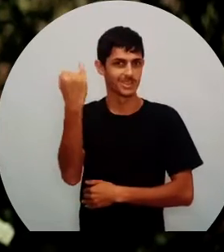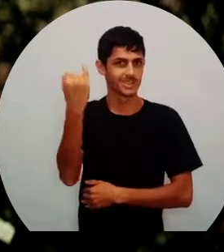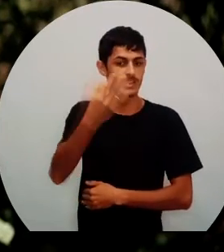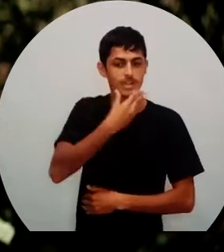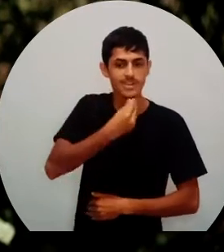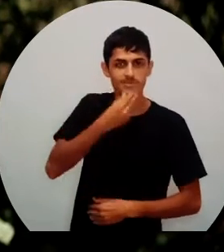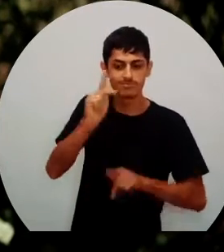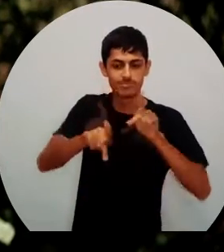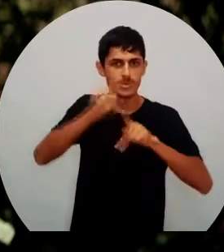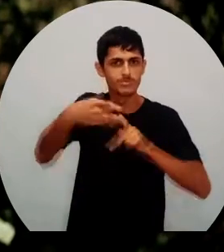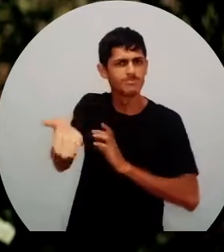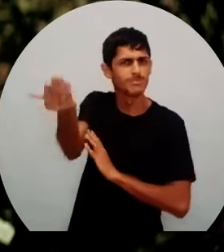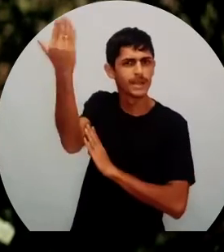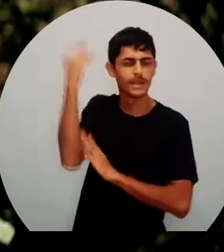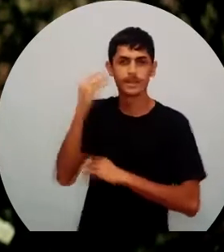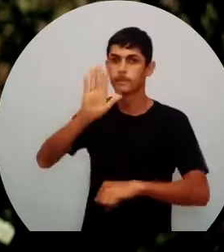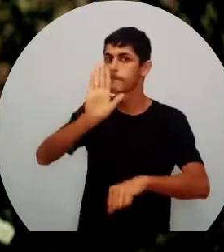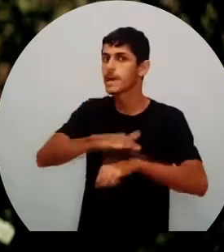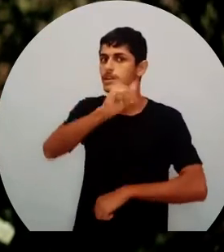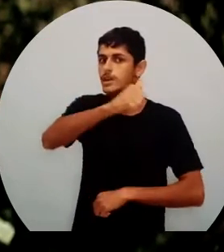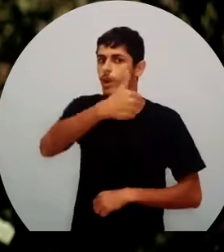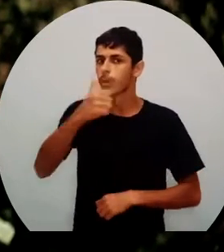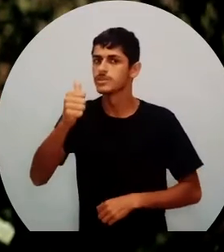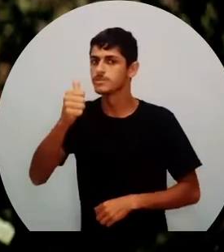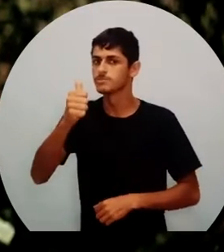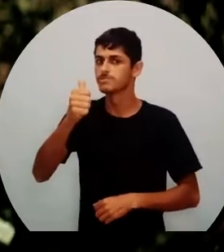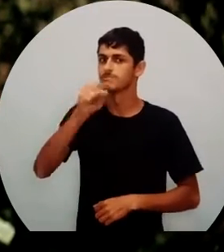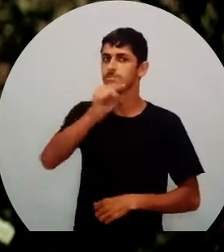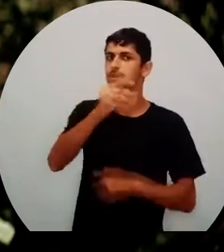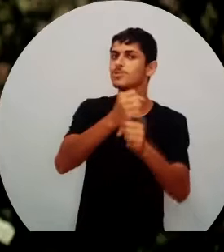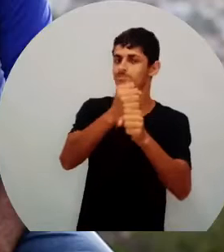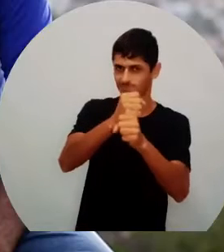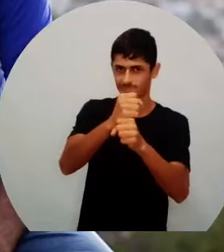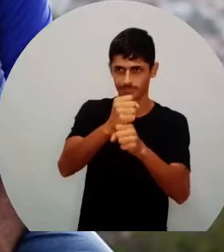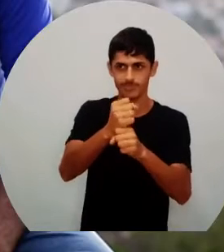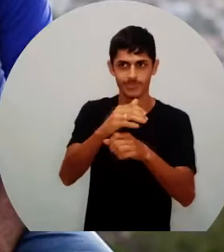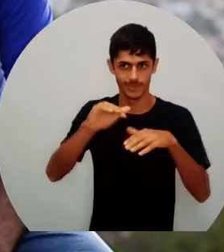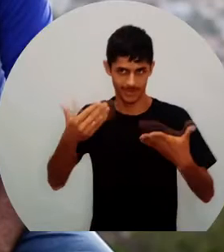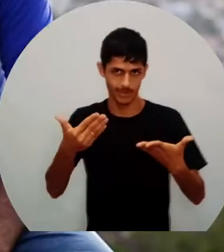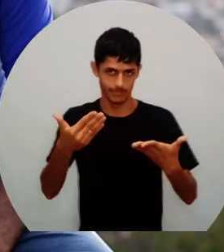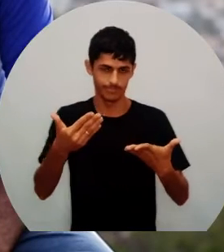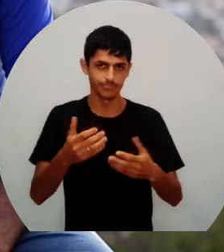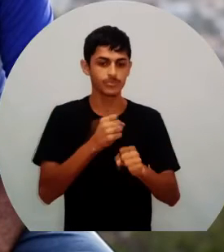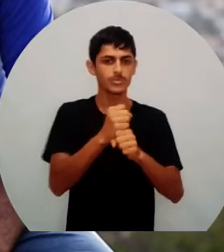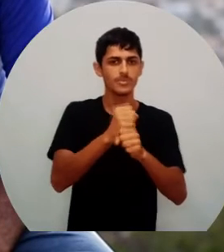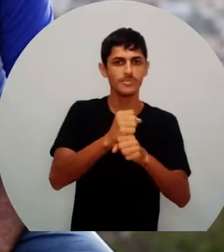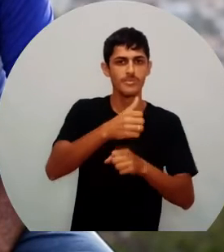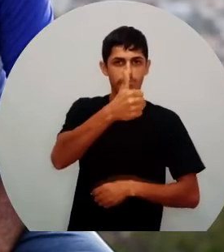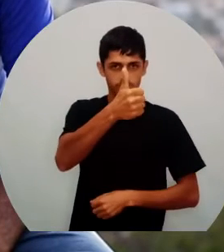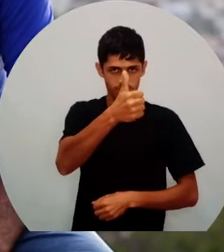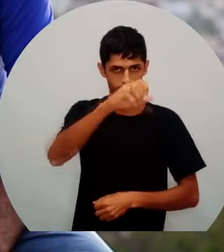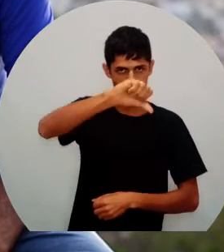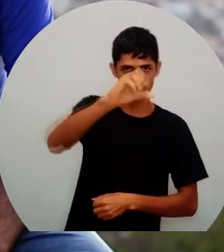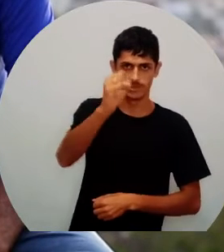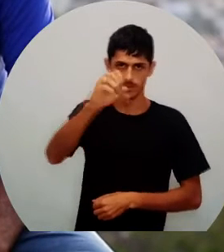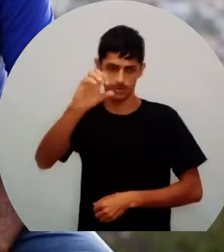primitivos há mais de 11 mil anos. No ano de 1980, o professor Arnaldo Vitorino junto com